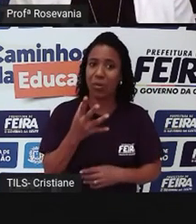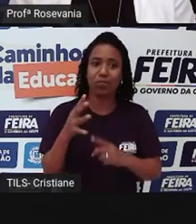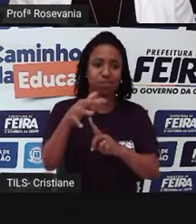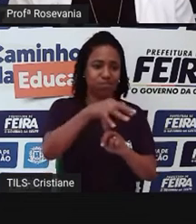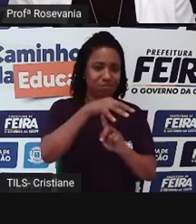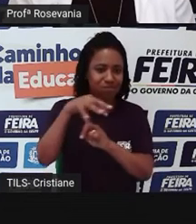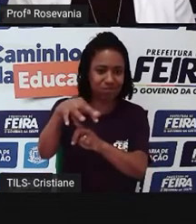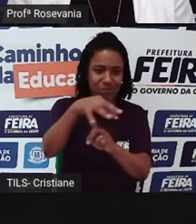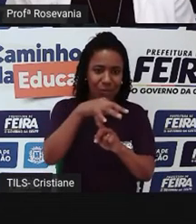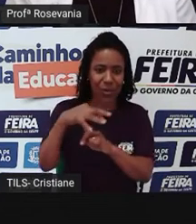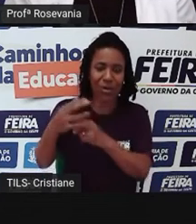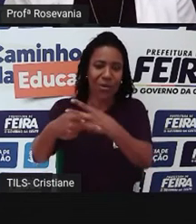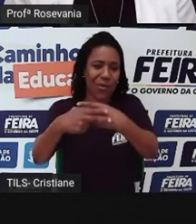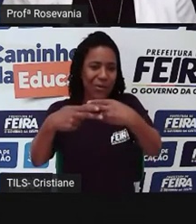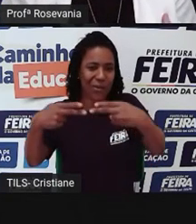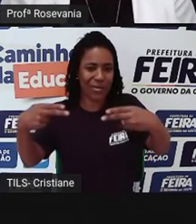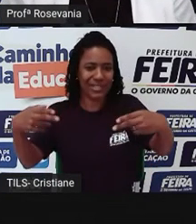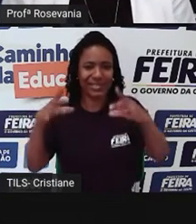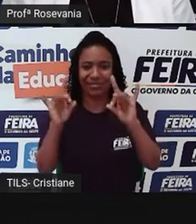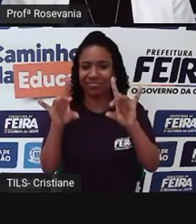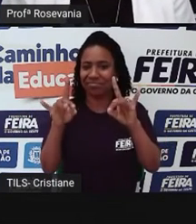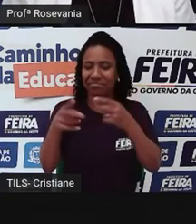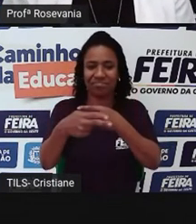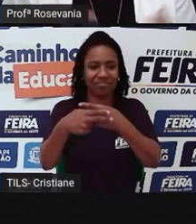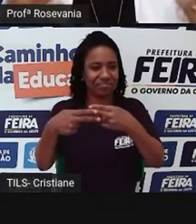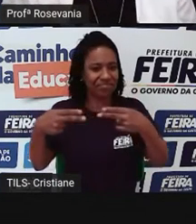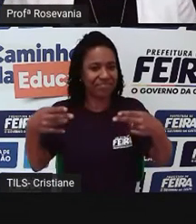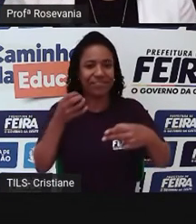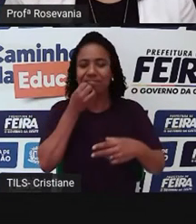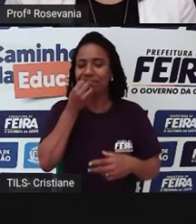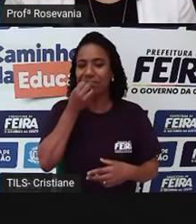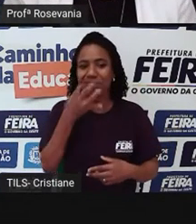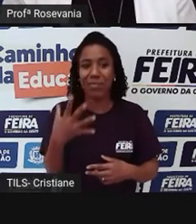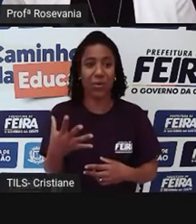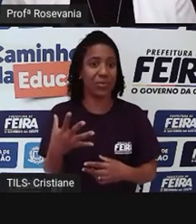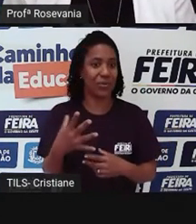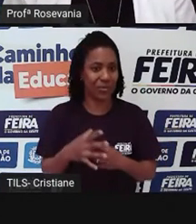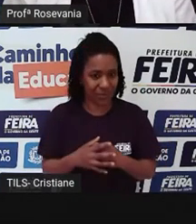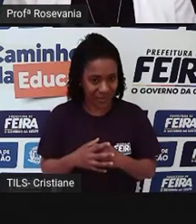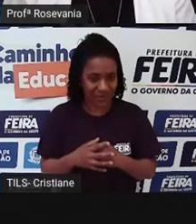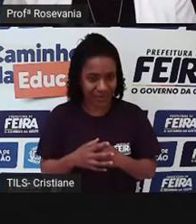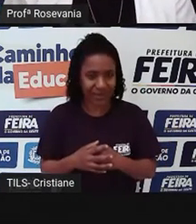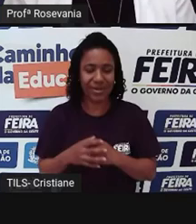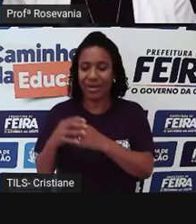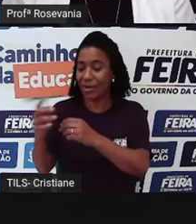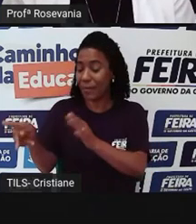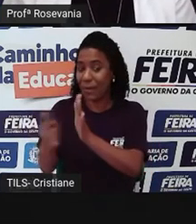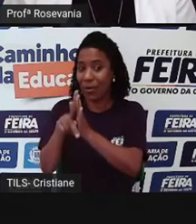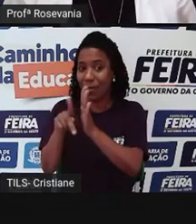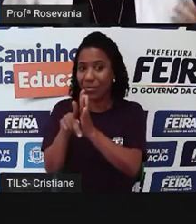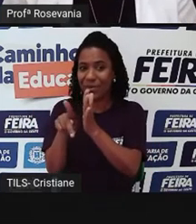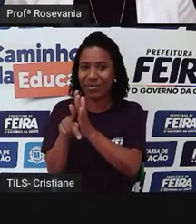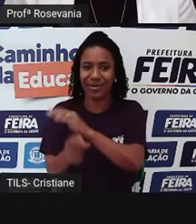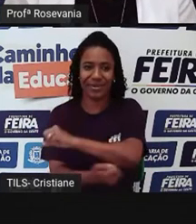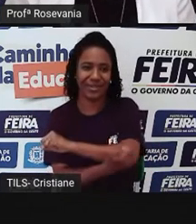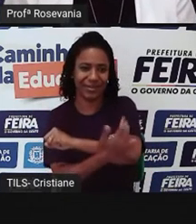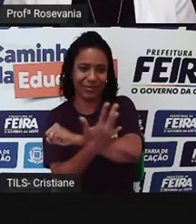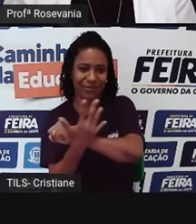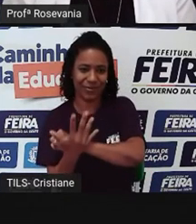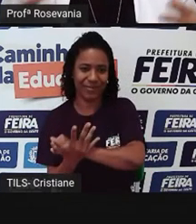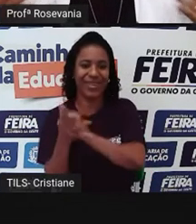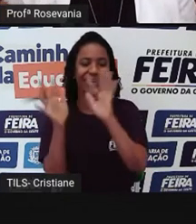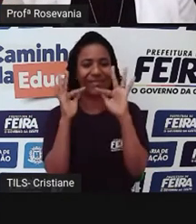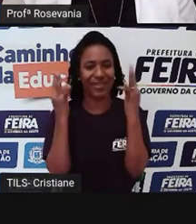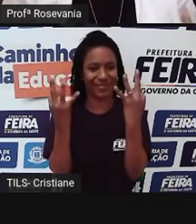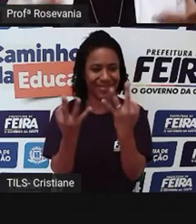trazendo esses produtos, todas elas tem a característica também de produtos vindo da agricultura familiar, claro que vem de fora também,